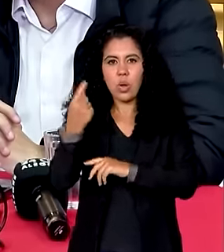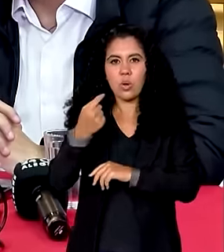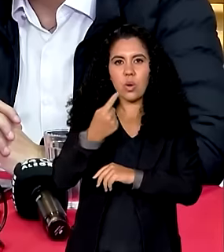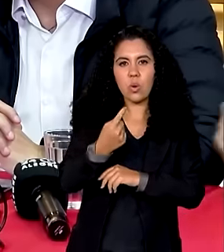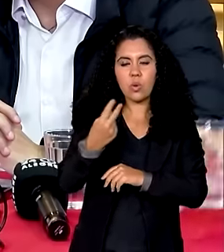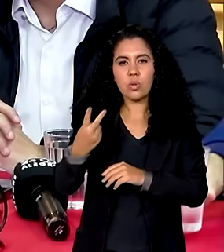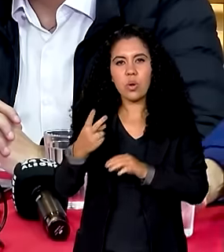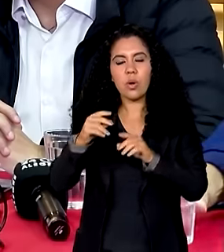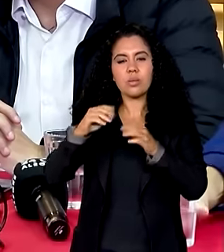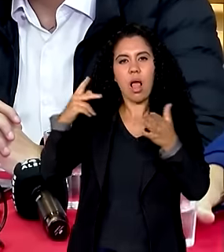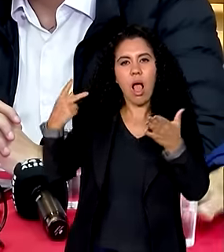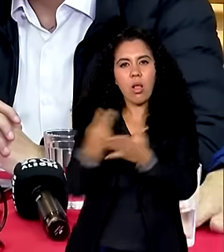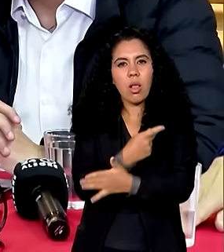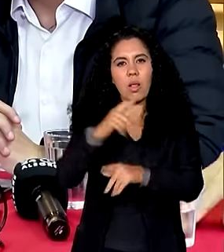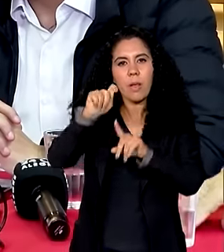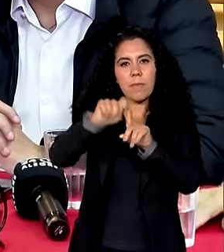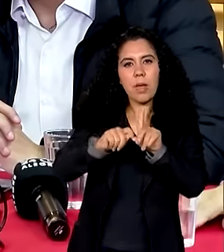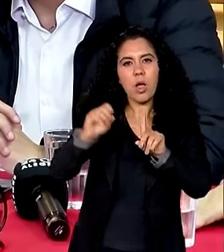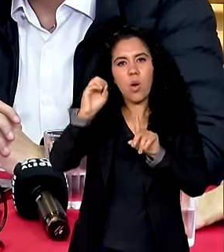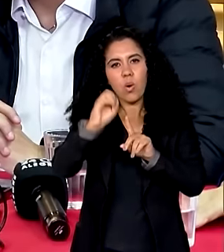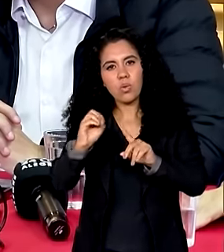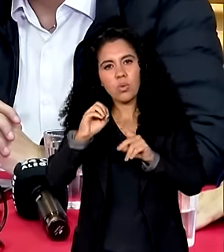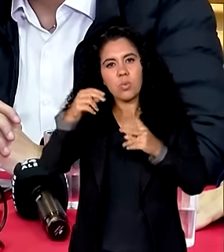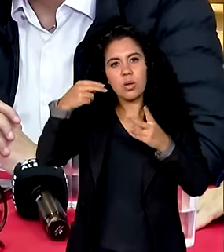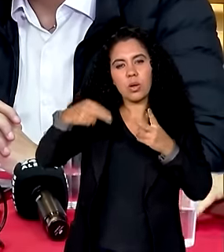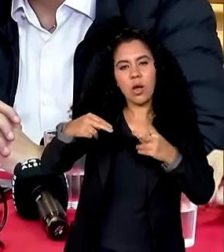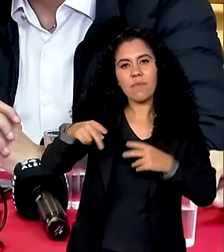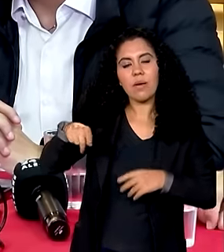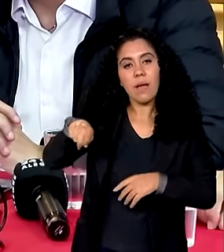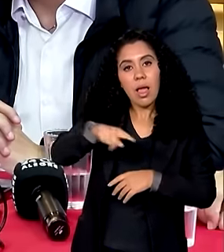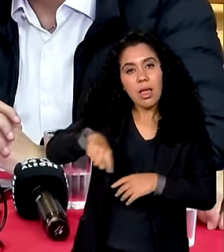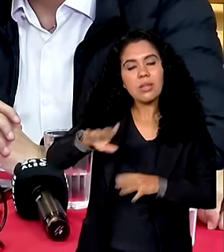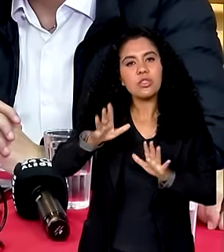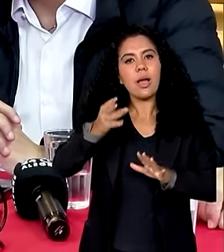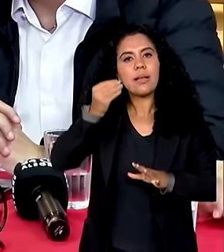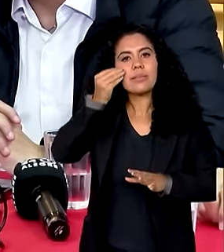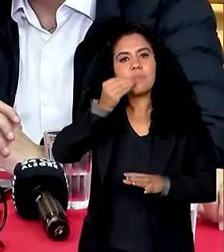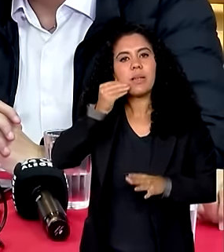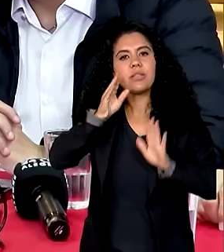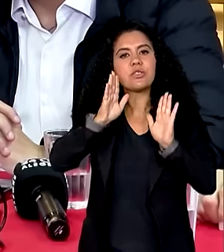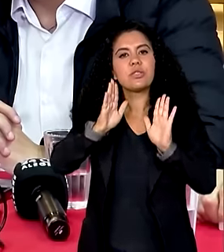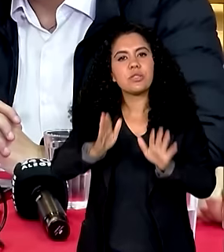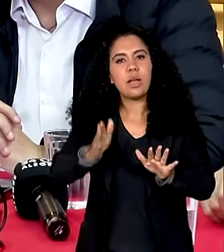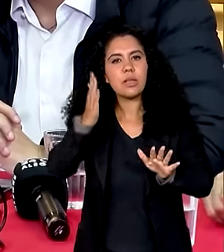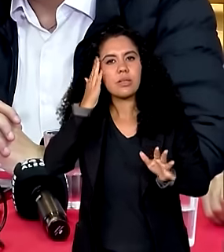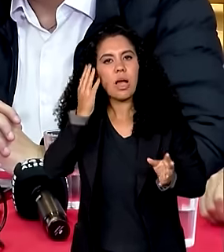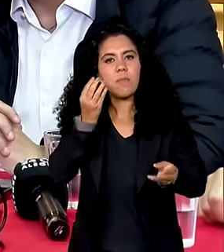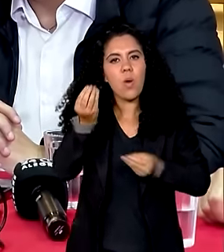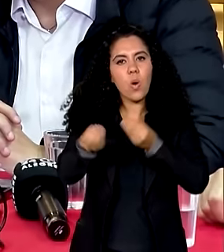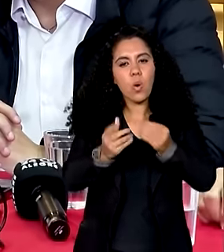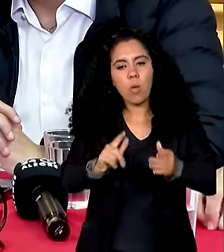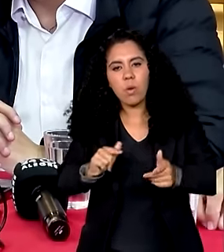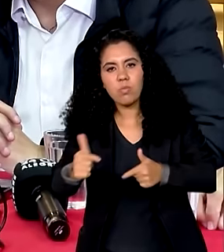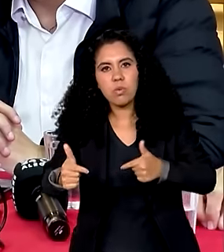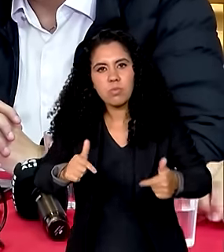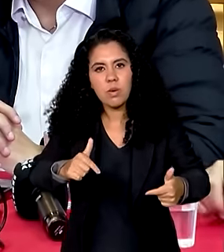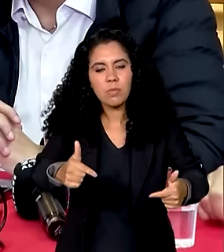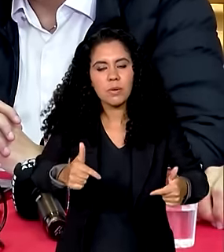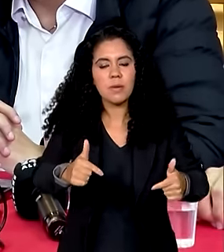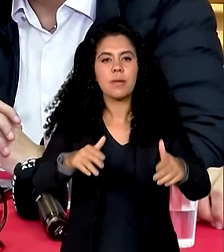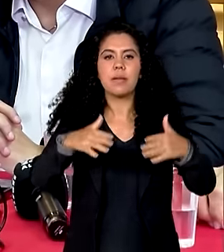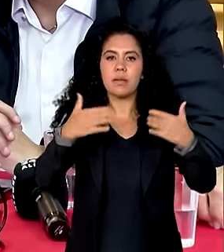novembro já tem alguma experiência então são capazes de fazer esses planos sem maiores problemas então